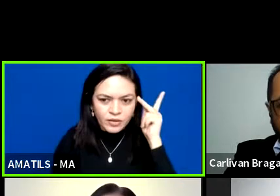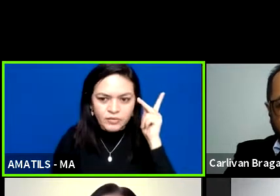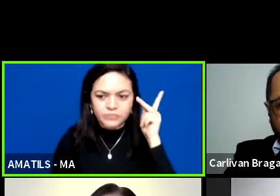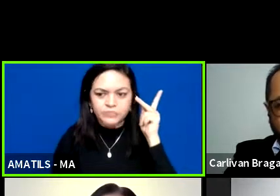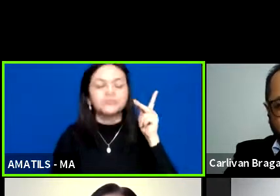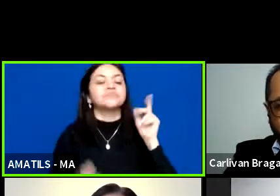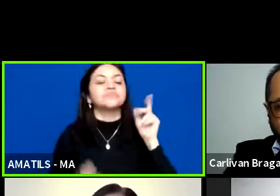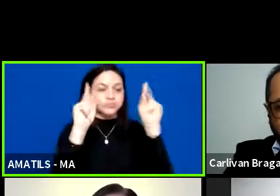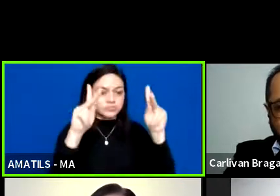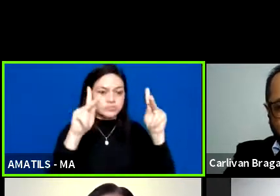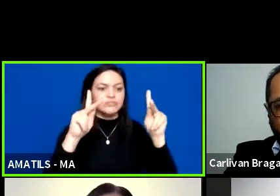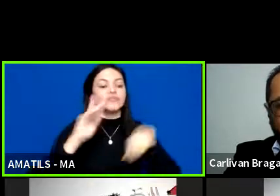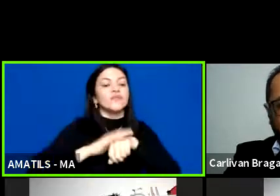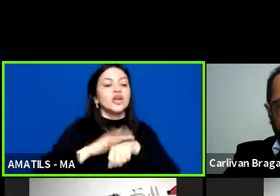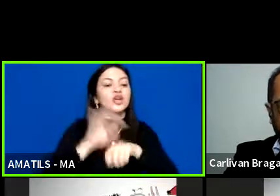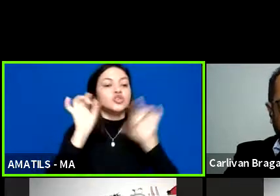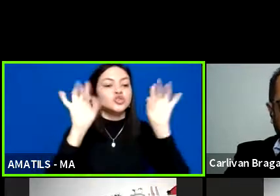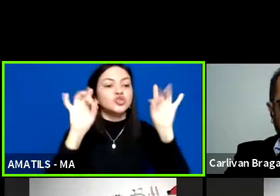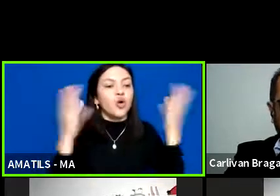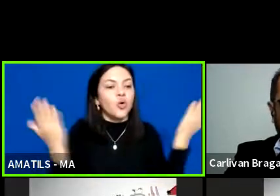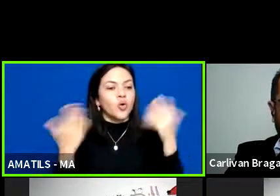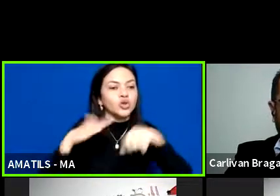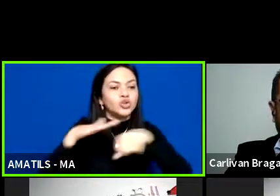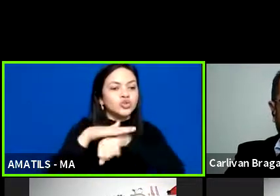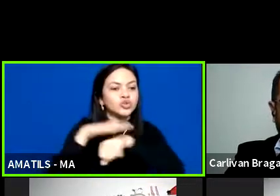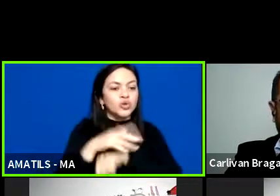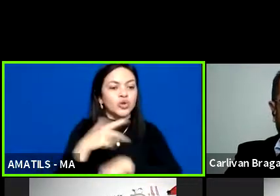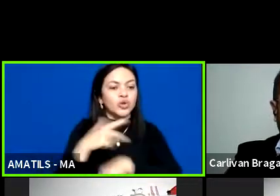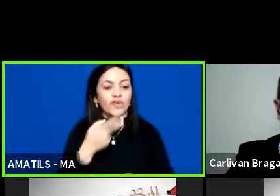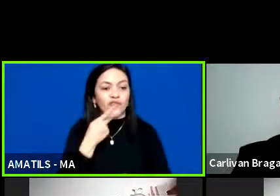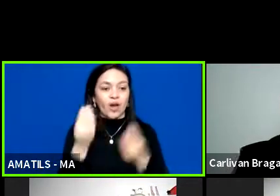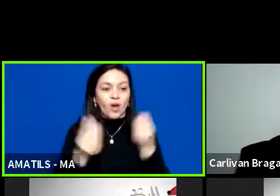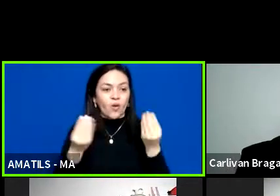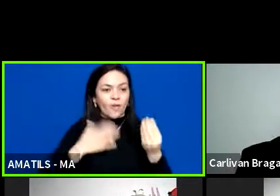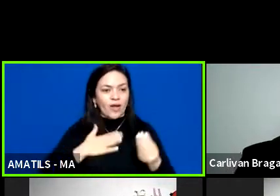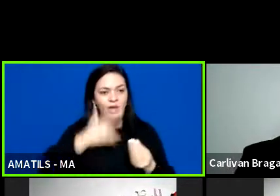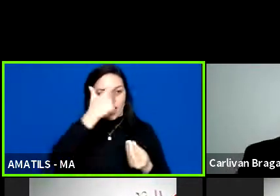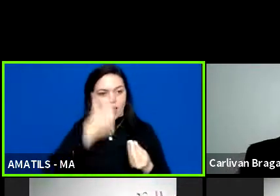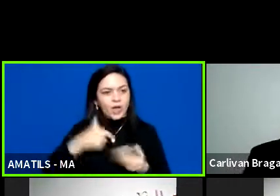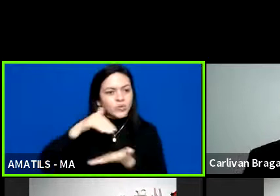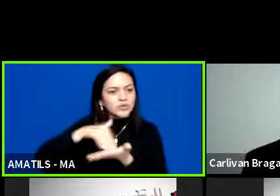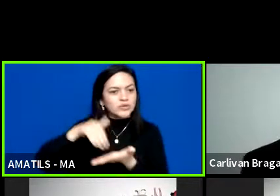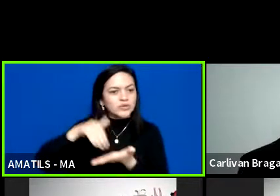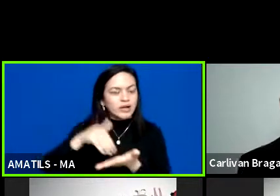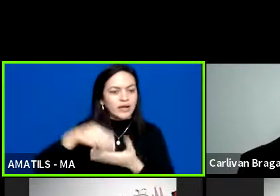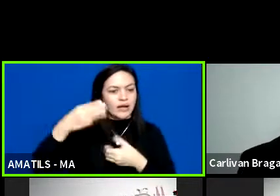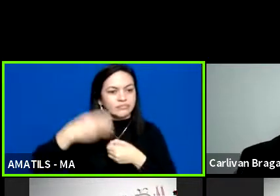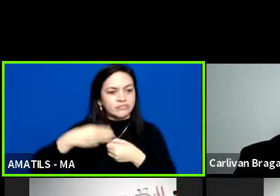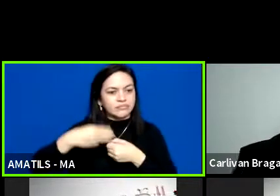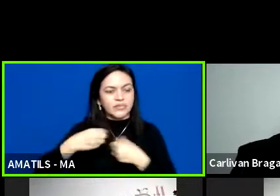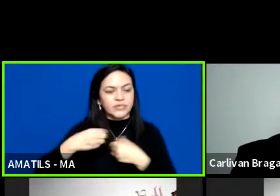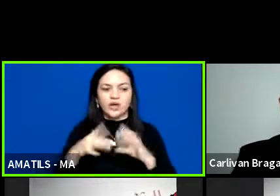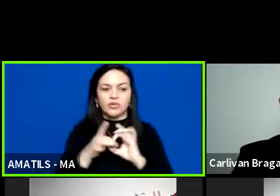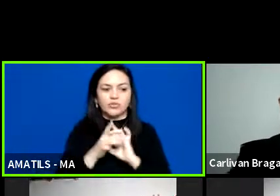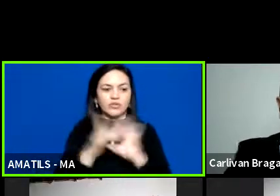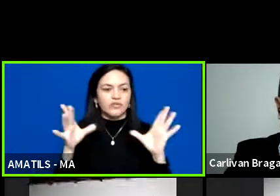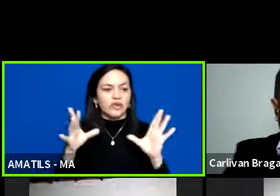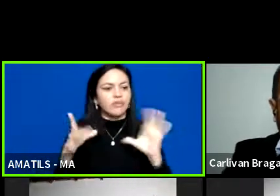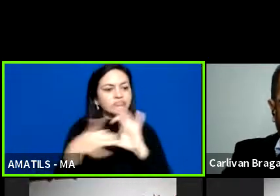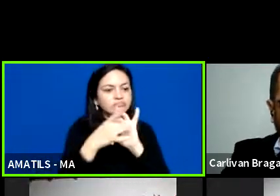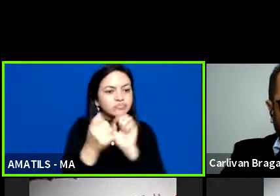e dizer que eu, como secretário, a Secretaria da Pessoa Polícia de São Luís também está inteira à disposição para qualquer